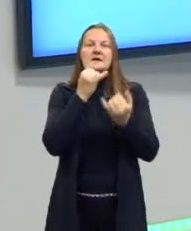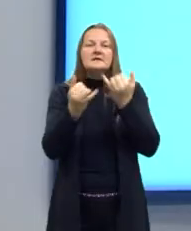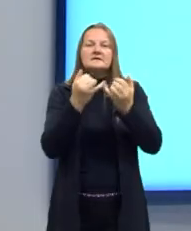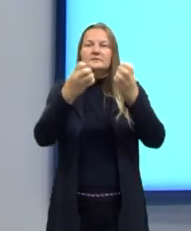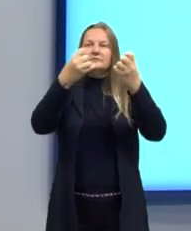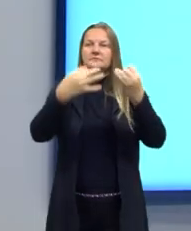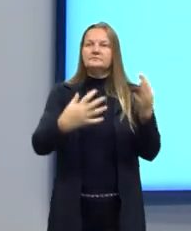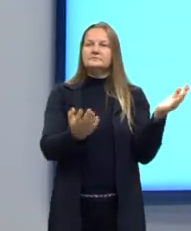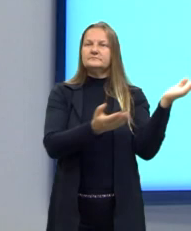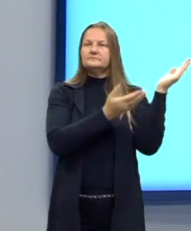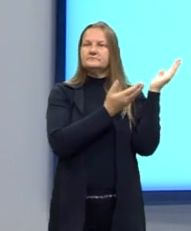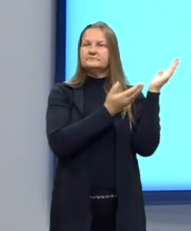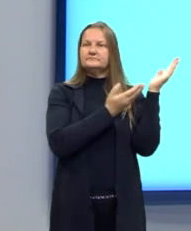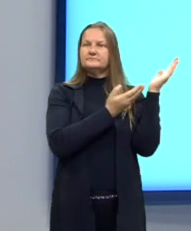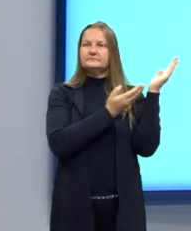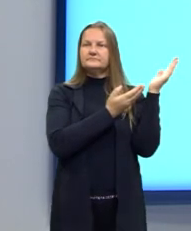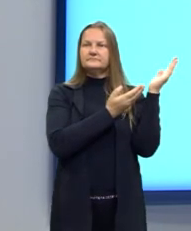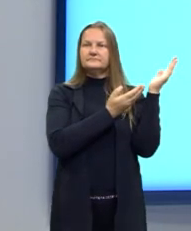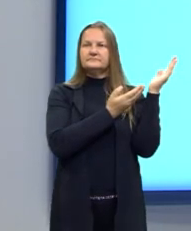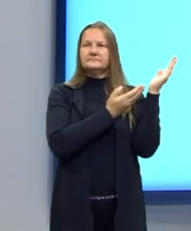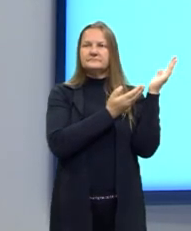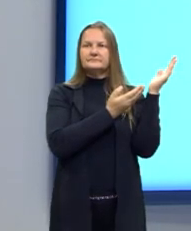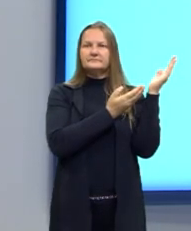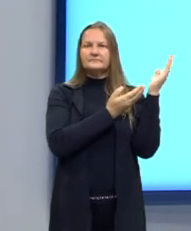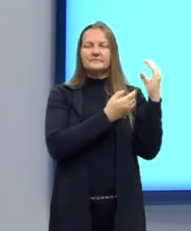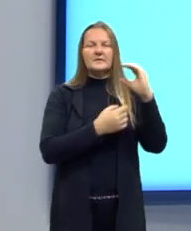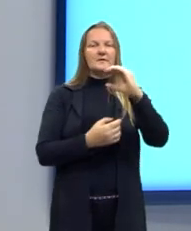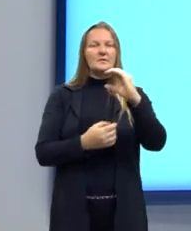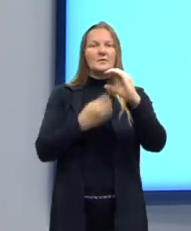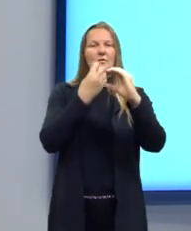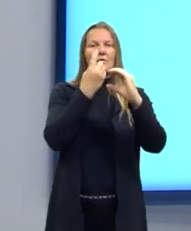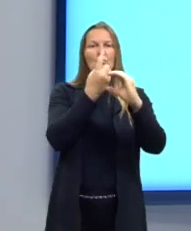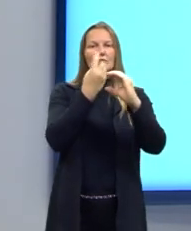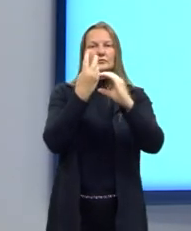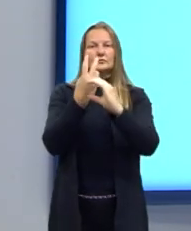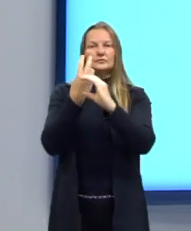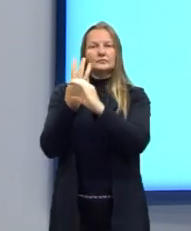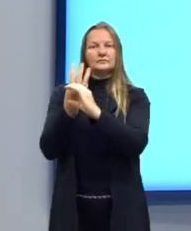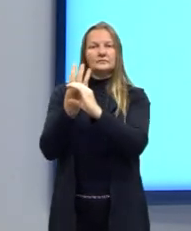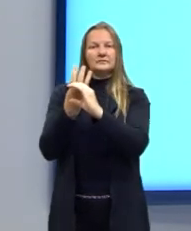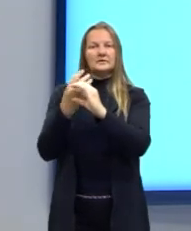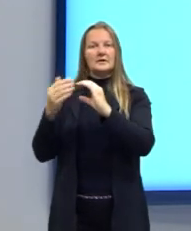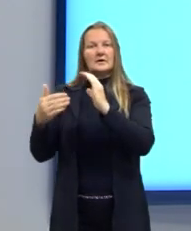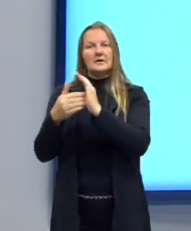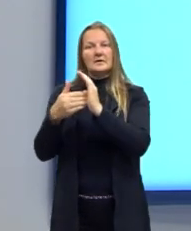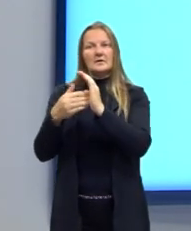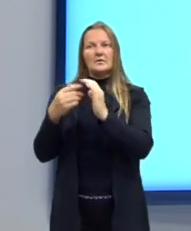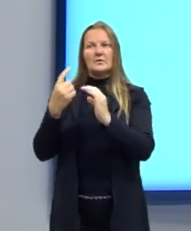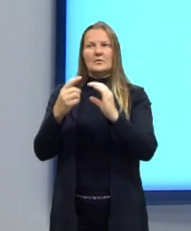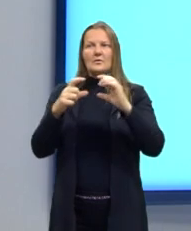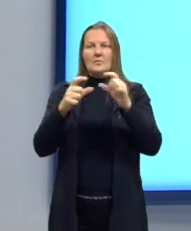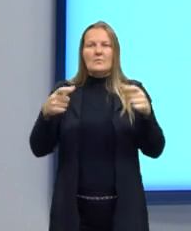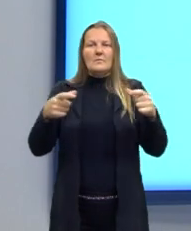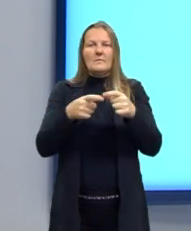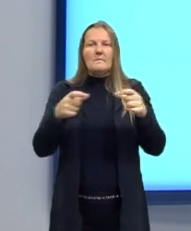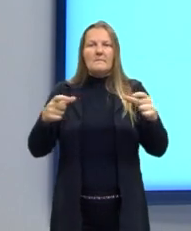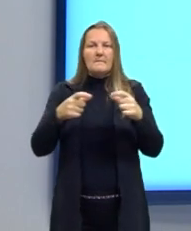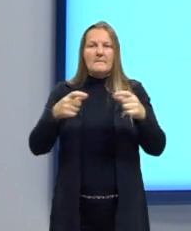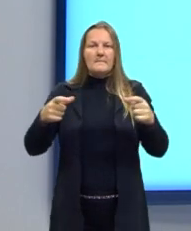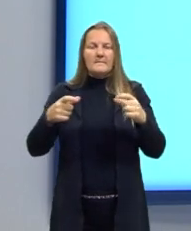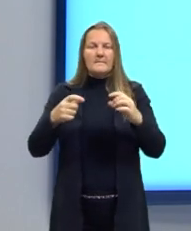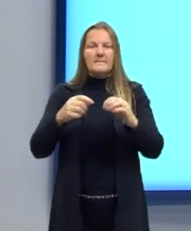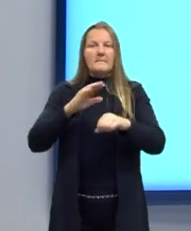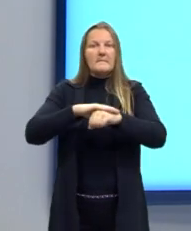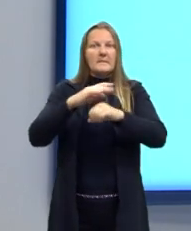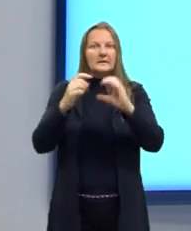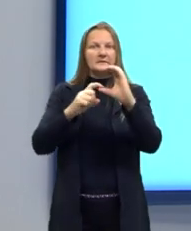eu tenho 1, 2, 3 e deste lado apenas um átomo de carbono. Então, a cadeia maior é esta, esta é a cadeia principal.